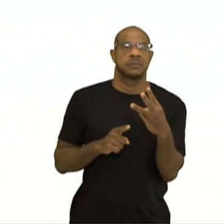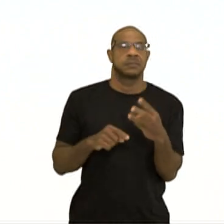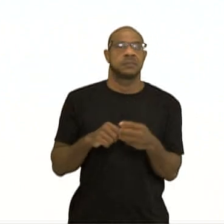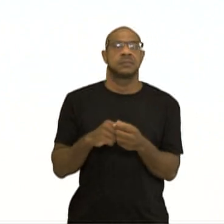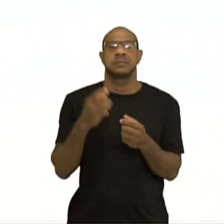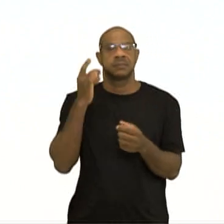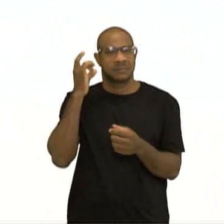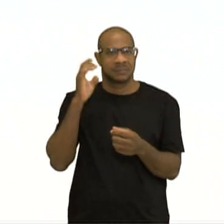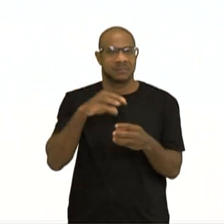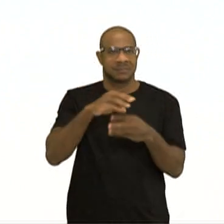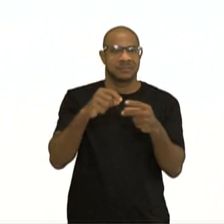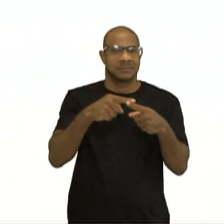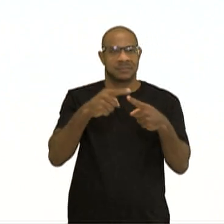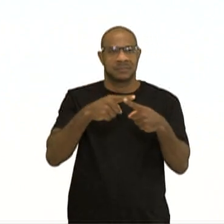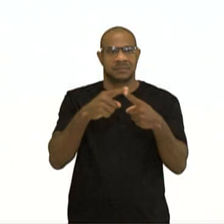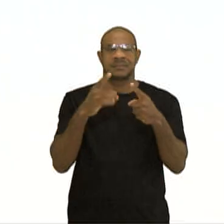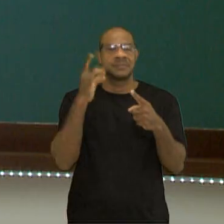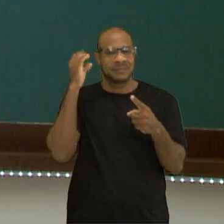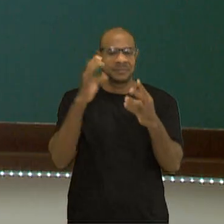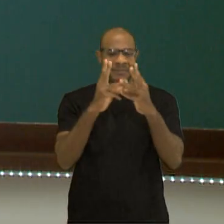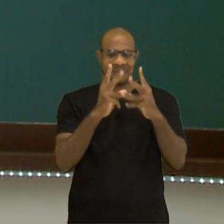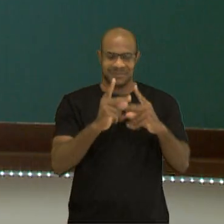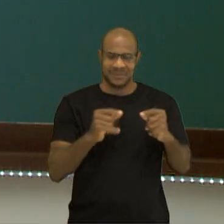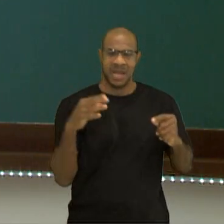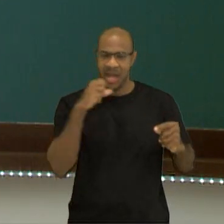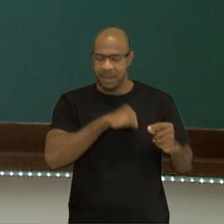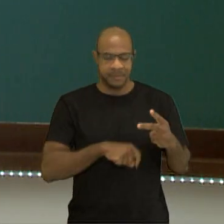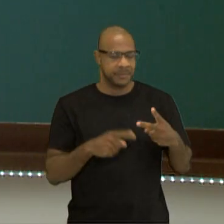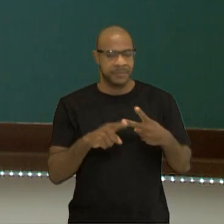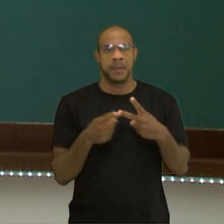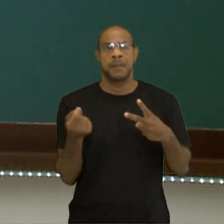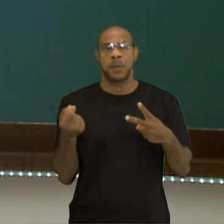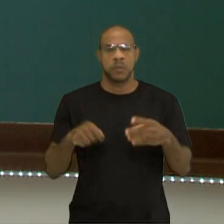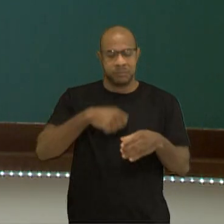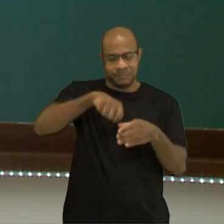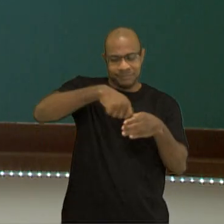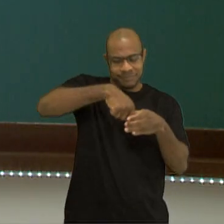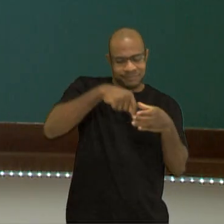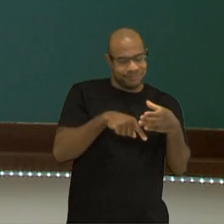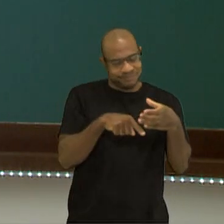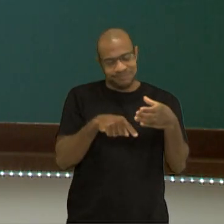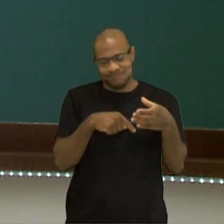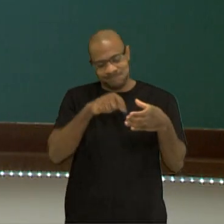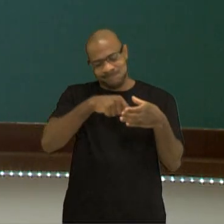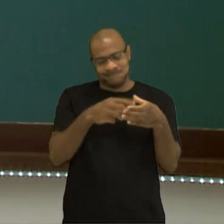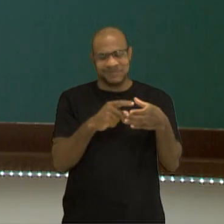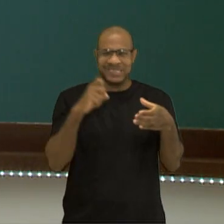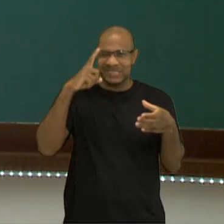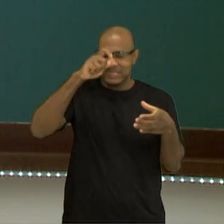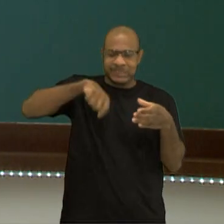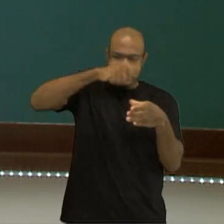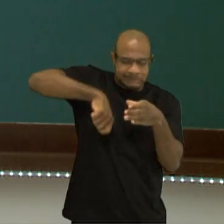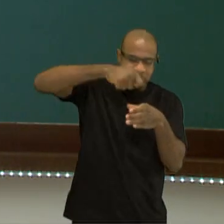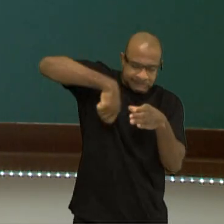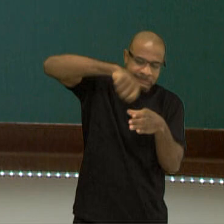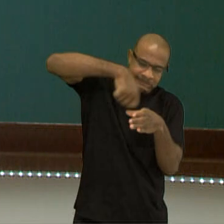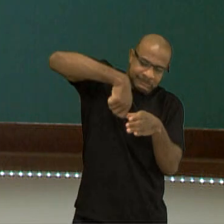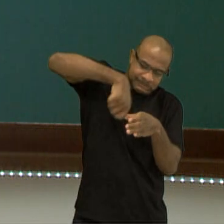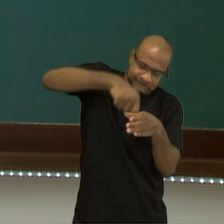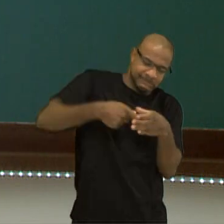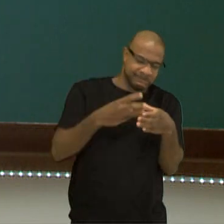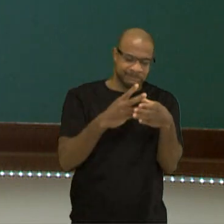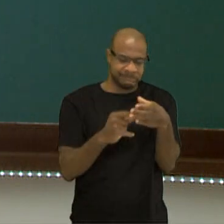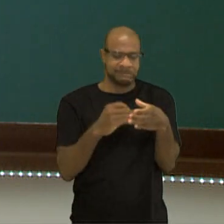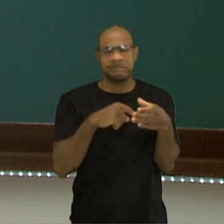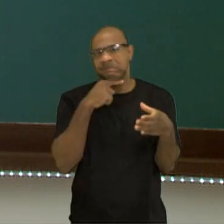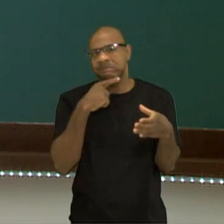têm facilidade de dissolver, como o sal na água. Poucos solúveis são aquelas que apresentam certa dificuldade, como o hidróxido